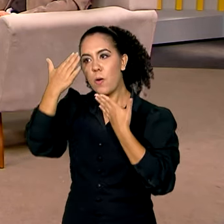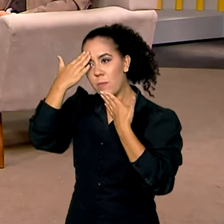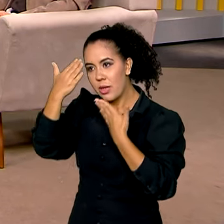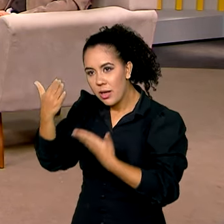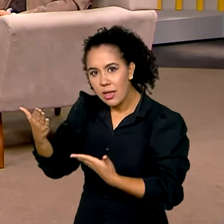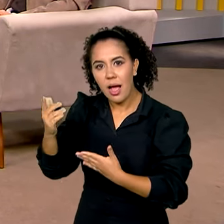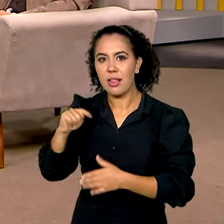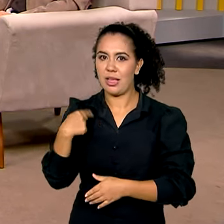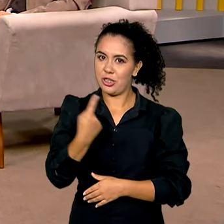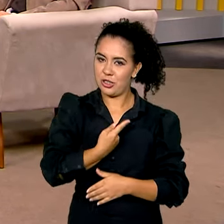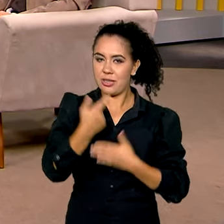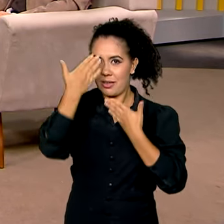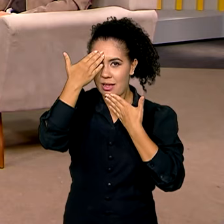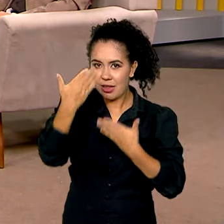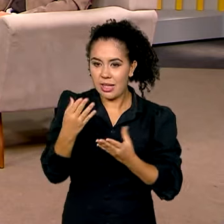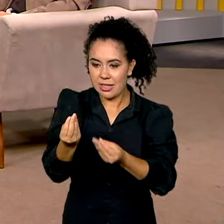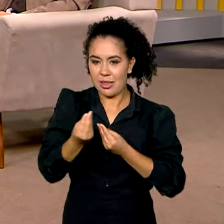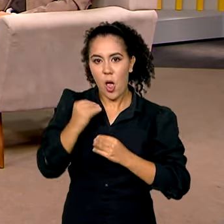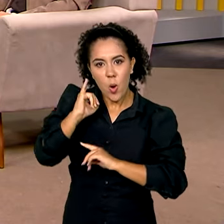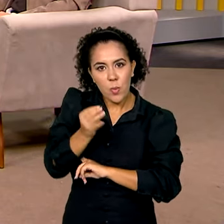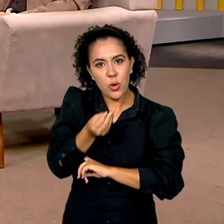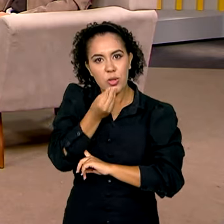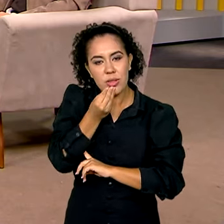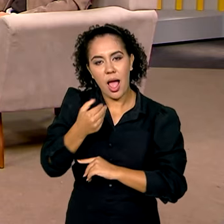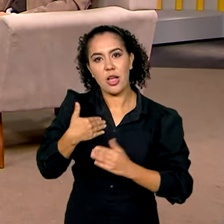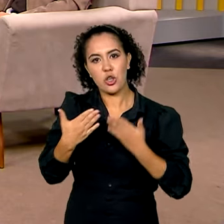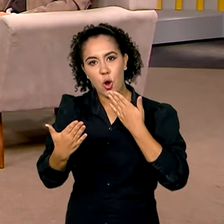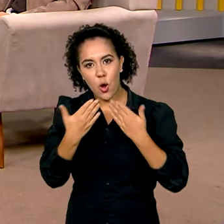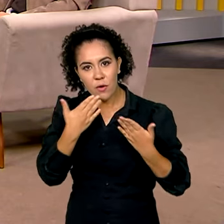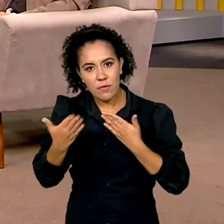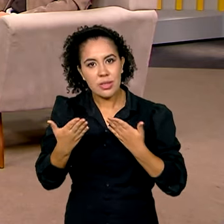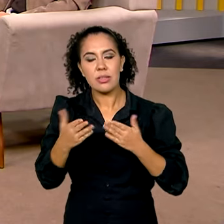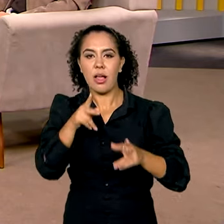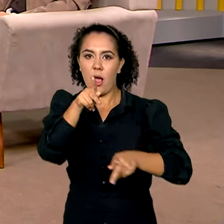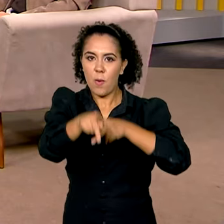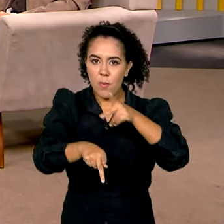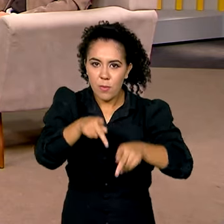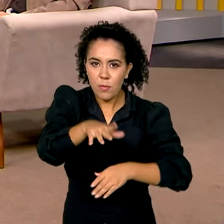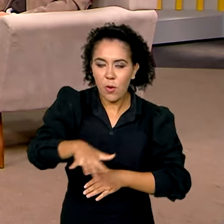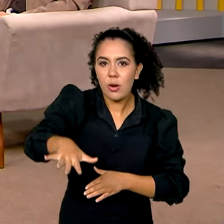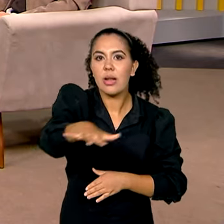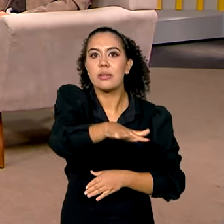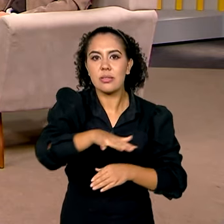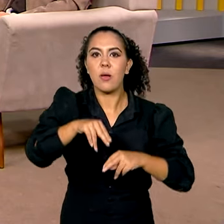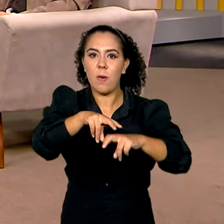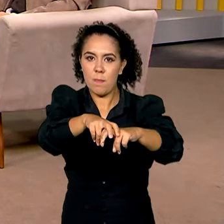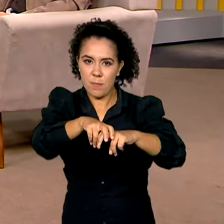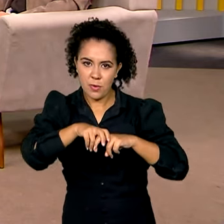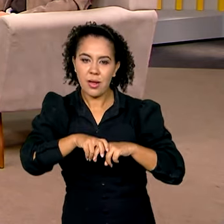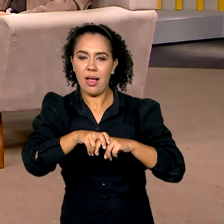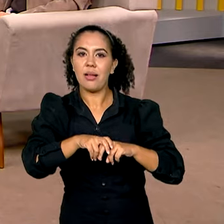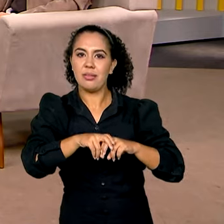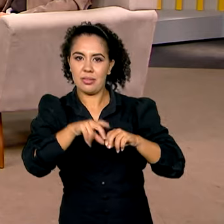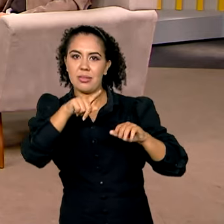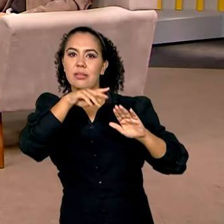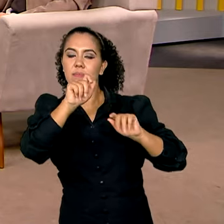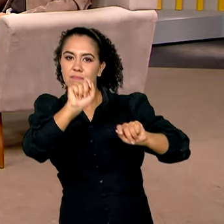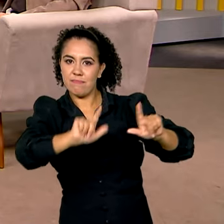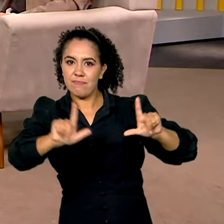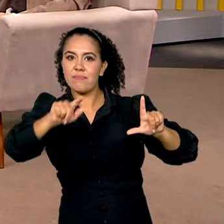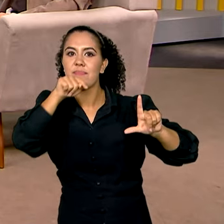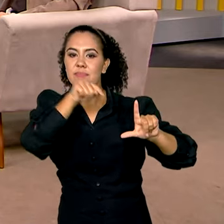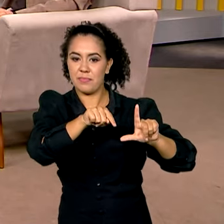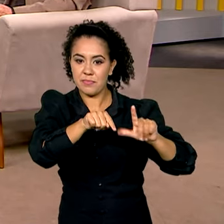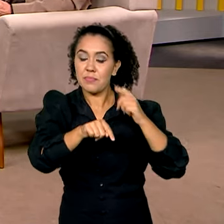Nós que agradecemos a oportunidade de estar conversando com a população através do canal da imprensa. Diretor,